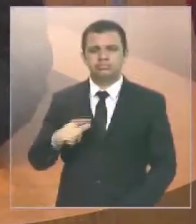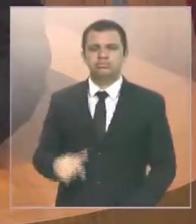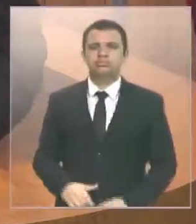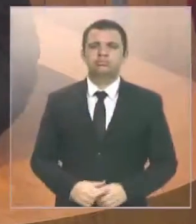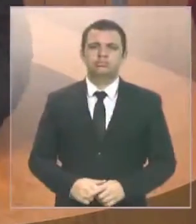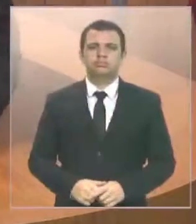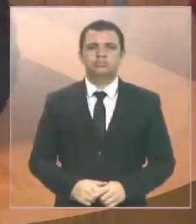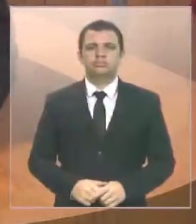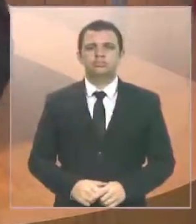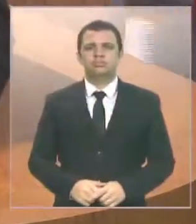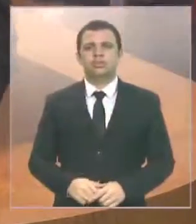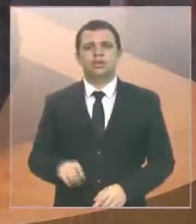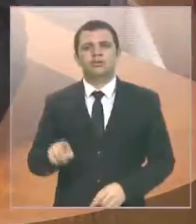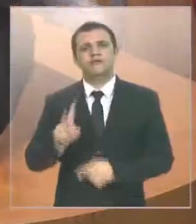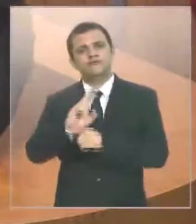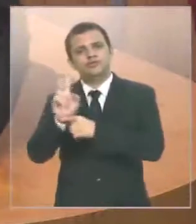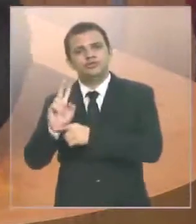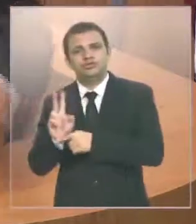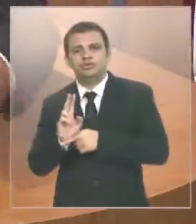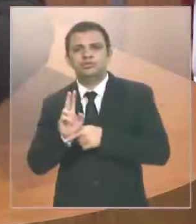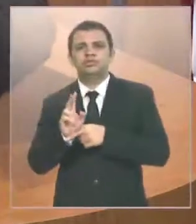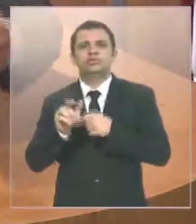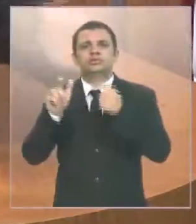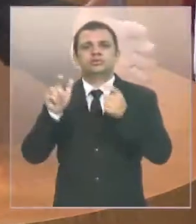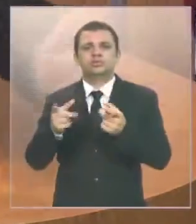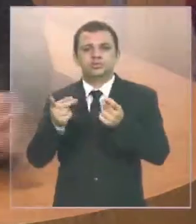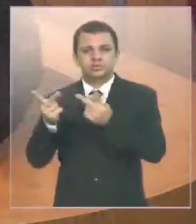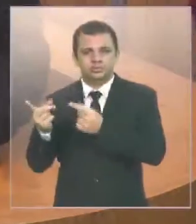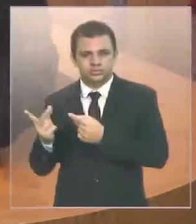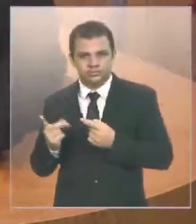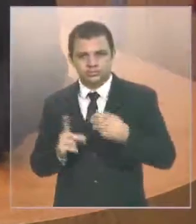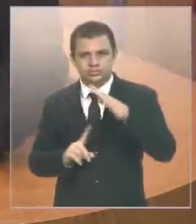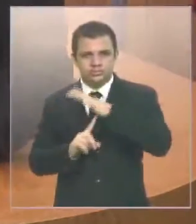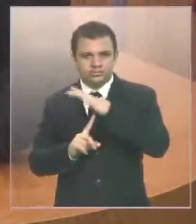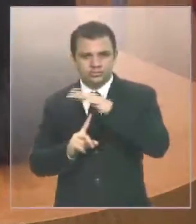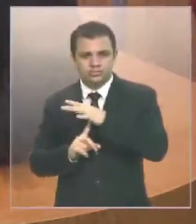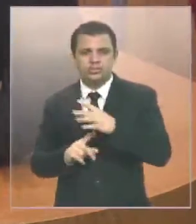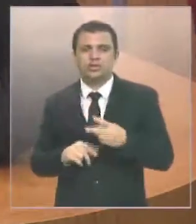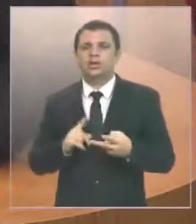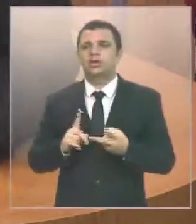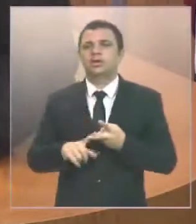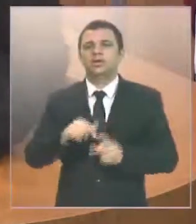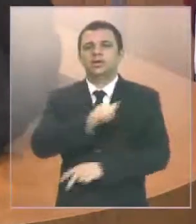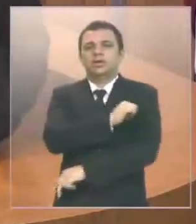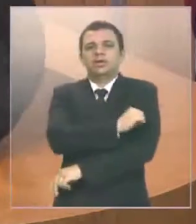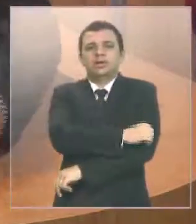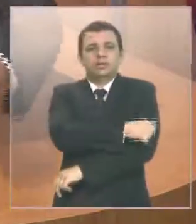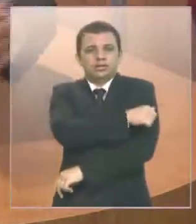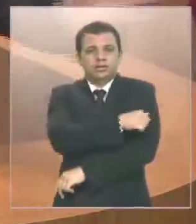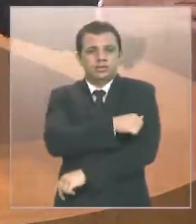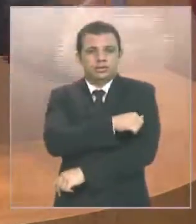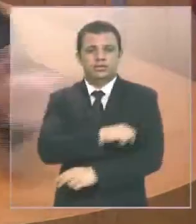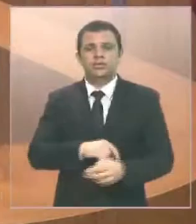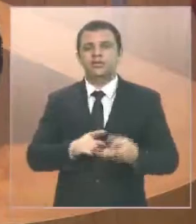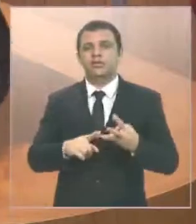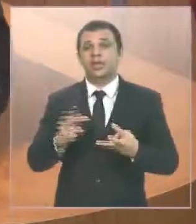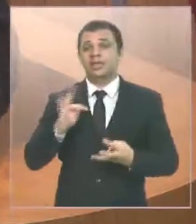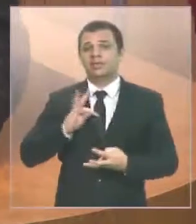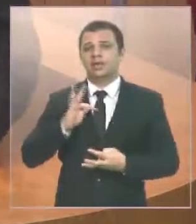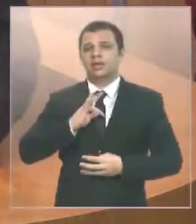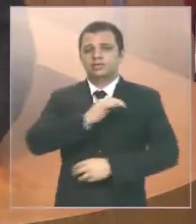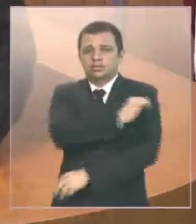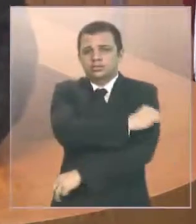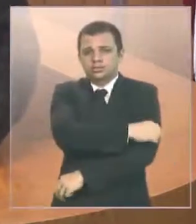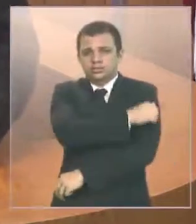é os vigias dos mercados, é as enfermeiras, são os auxiliares de enfermagem, os técnicos em radiologia,